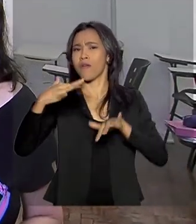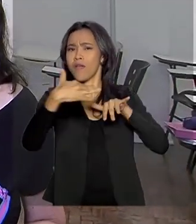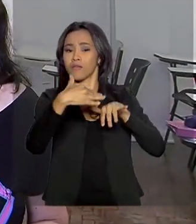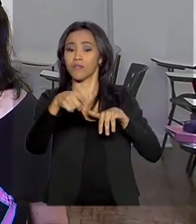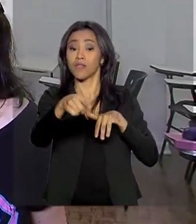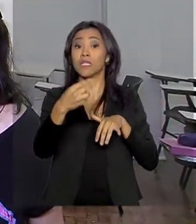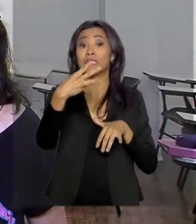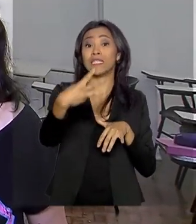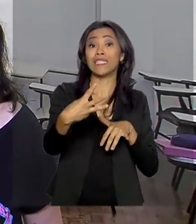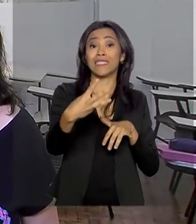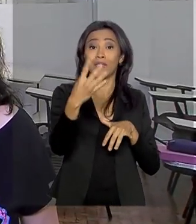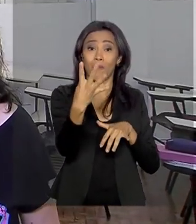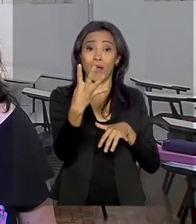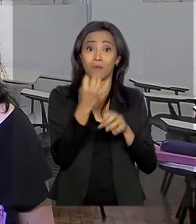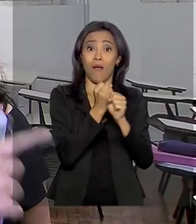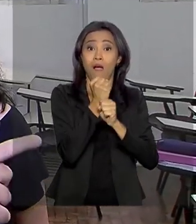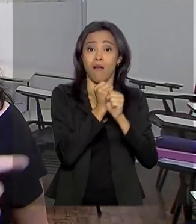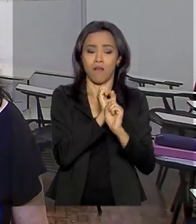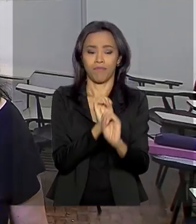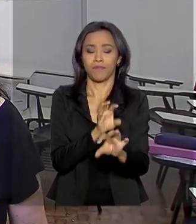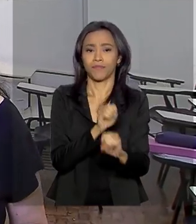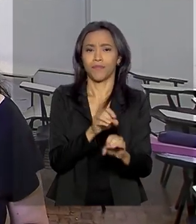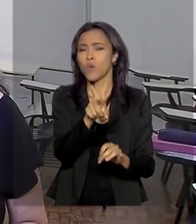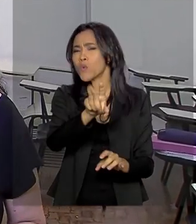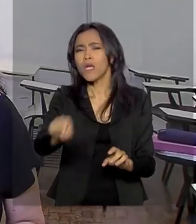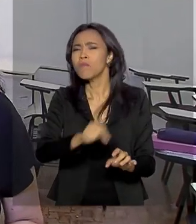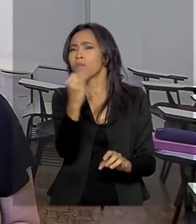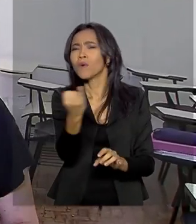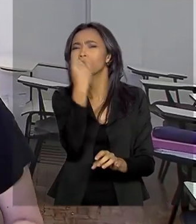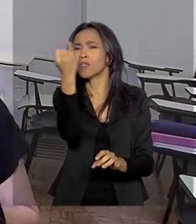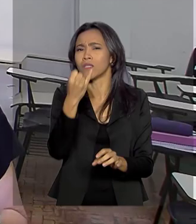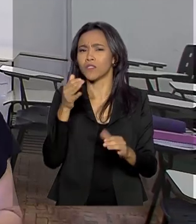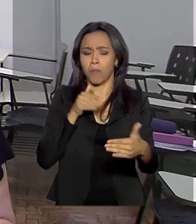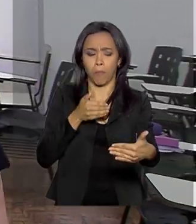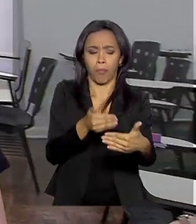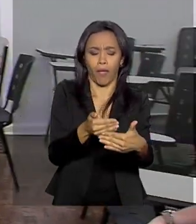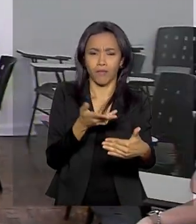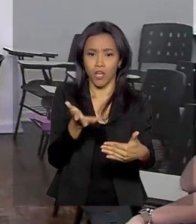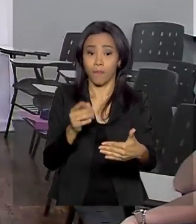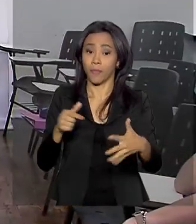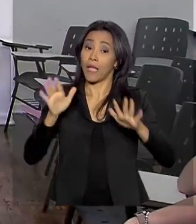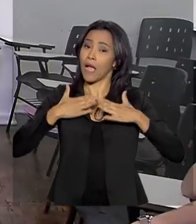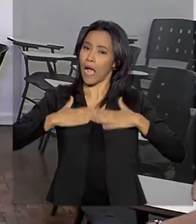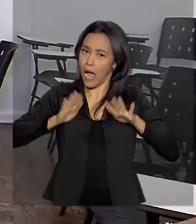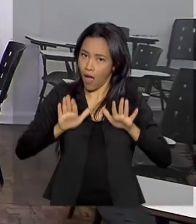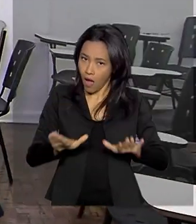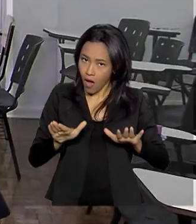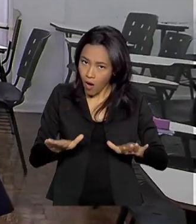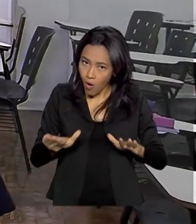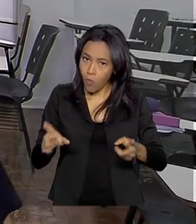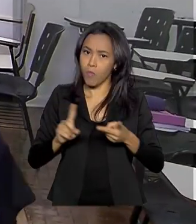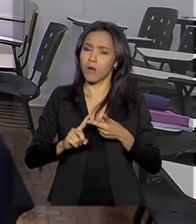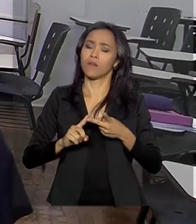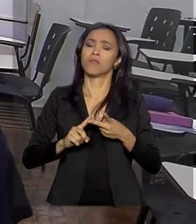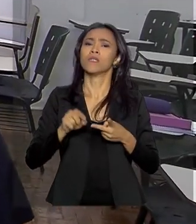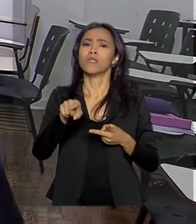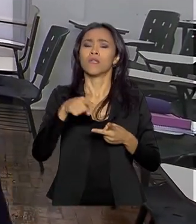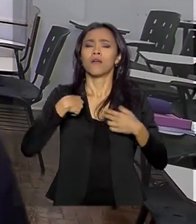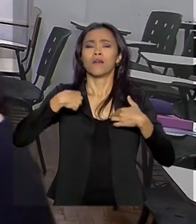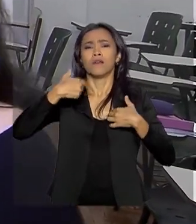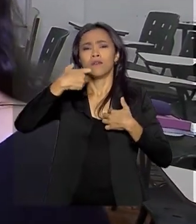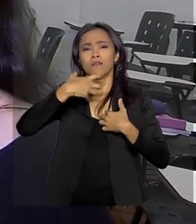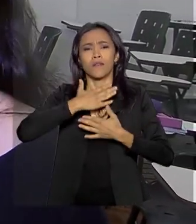34 anos. O é importante nessa reta final para esses alunos? Olha, acho que na reta final é manter a calma, o sossego, a